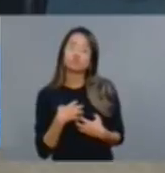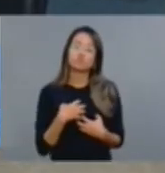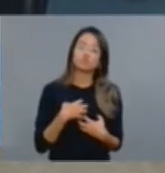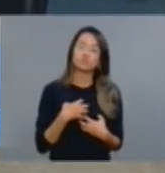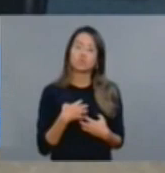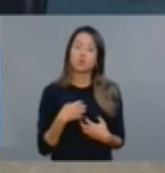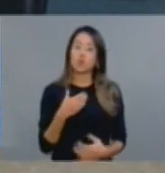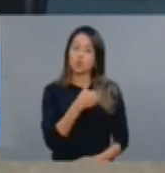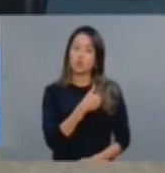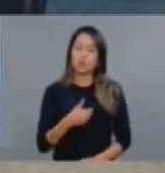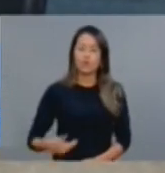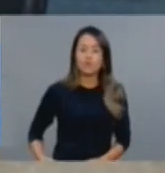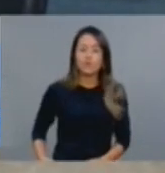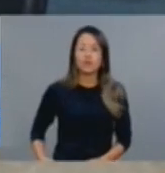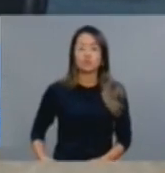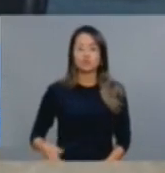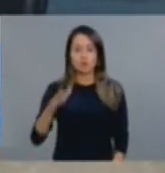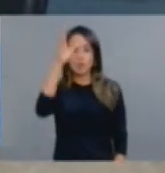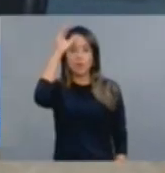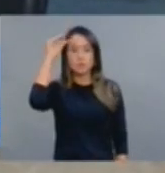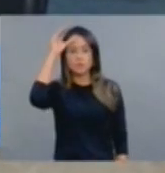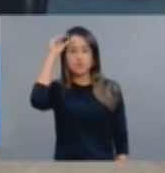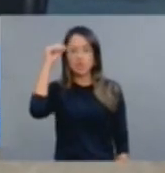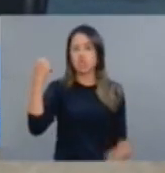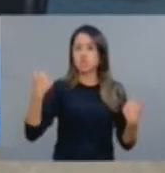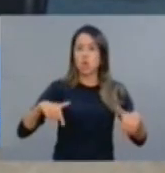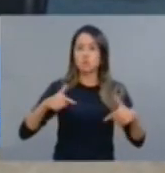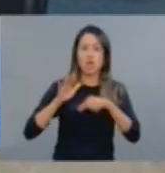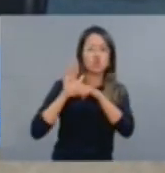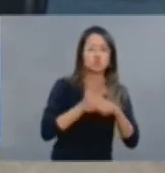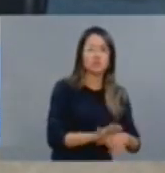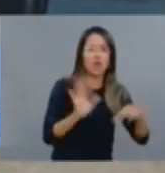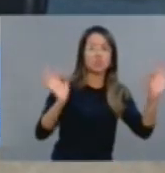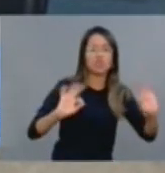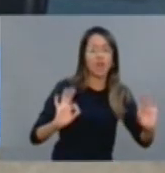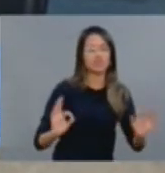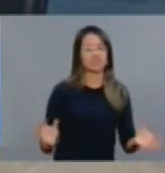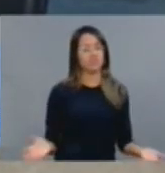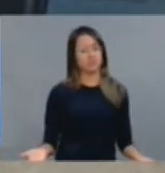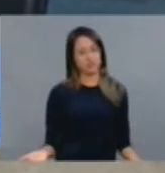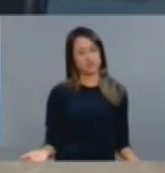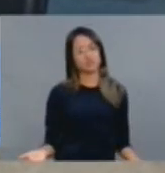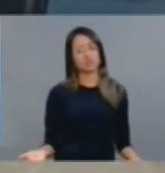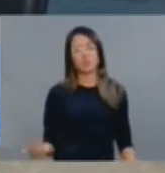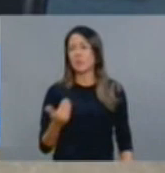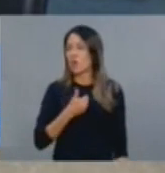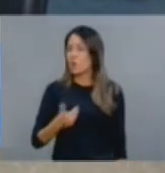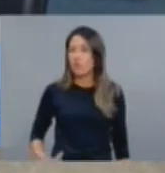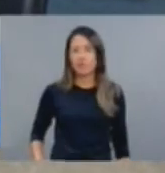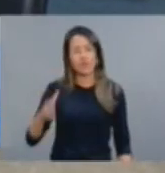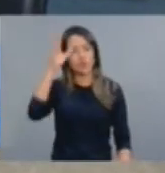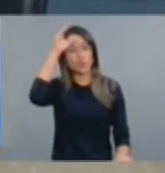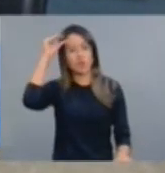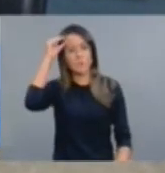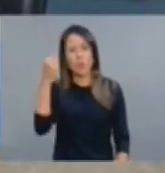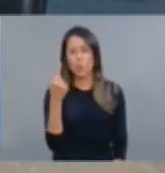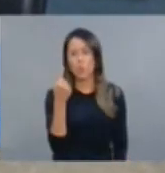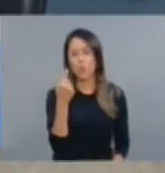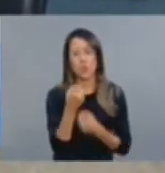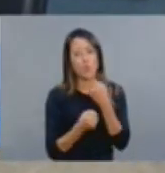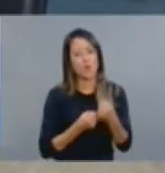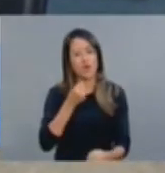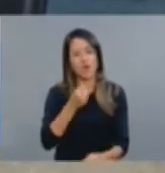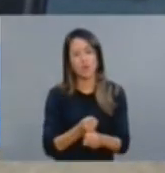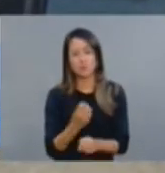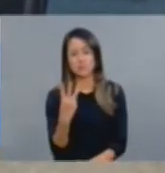governador Camilo Santana, em um ano e três meses, não tem contribuído, não tem trabalhado para o desenvolvimento do Estado. Nós que somos deputados, nós que